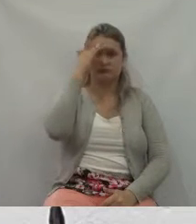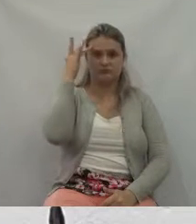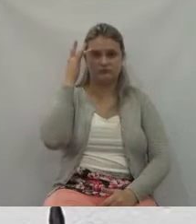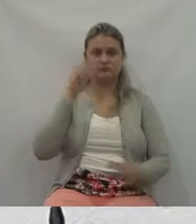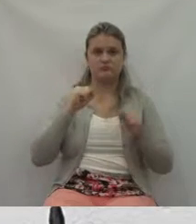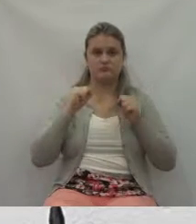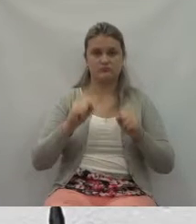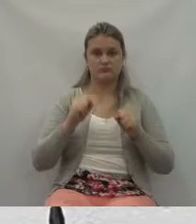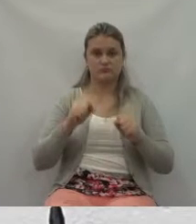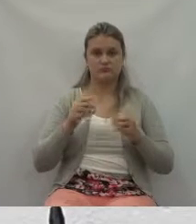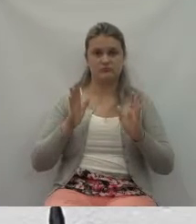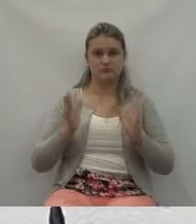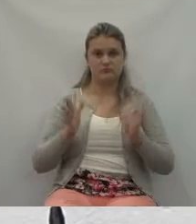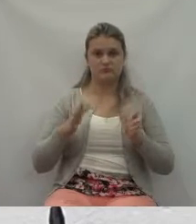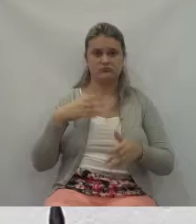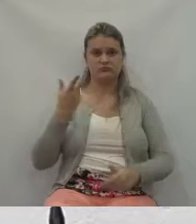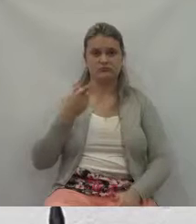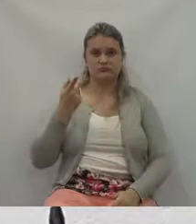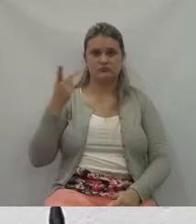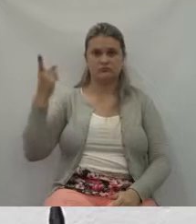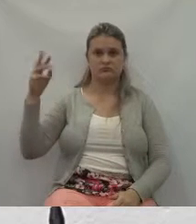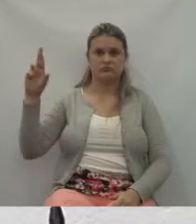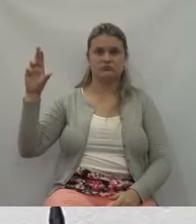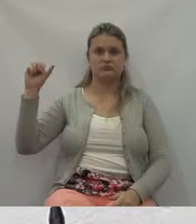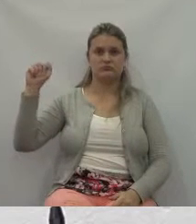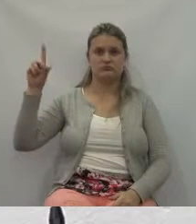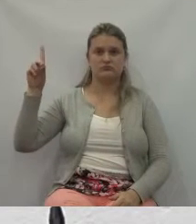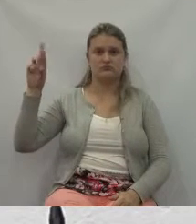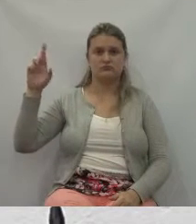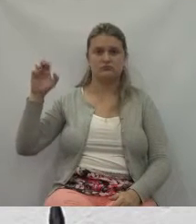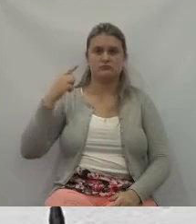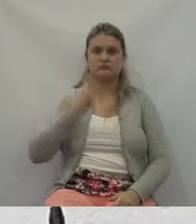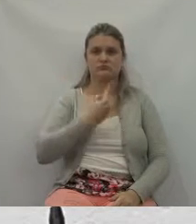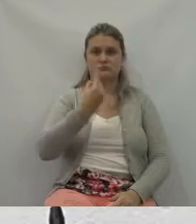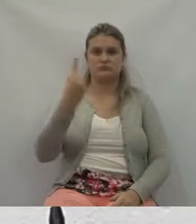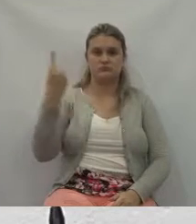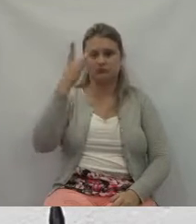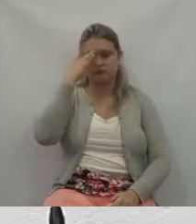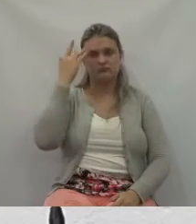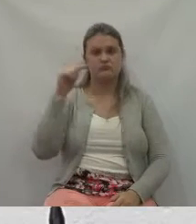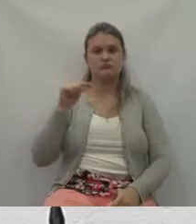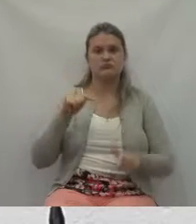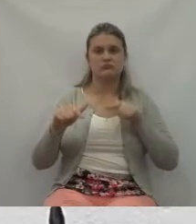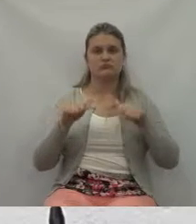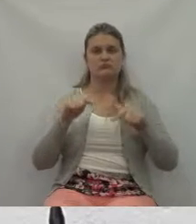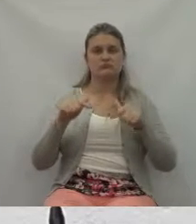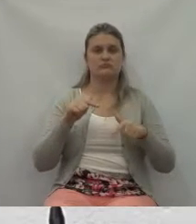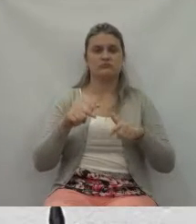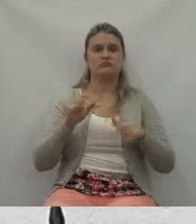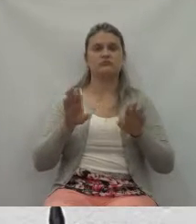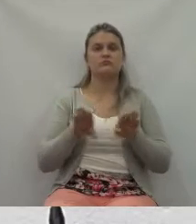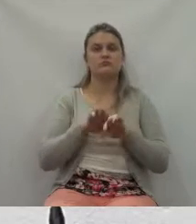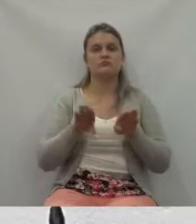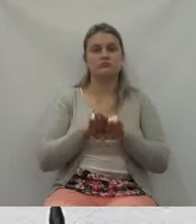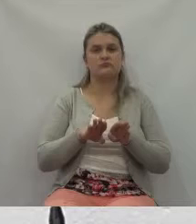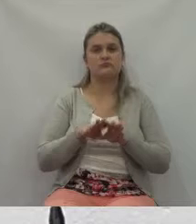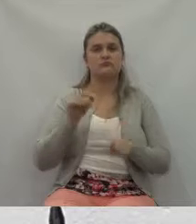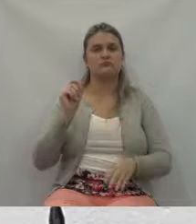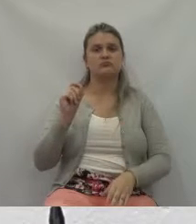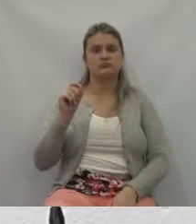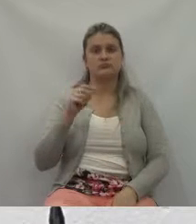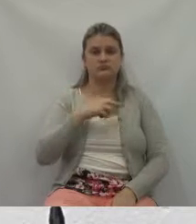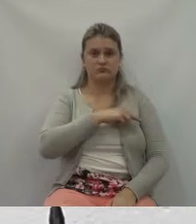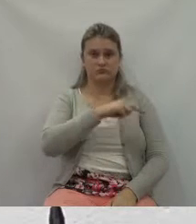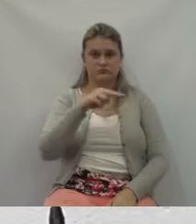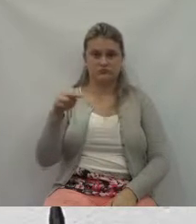do doutor André, cada um fazer a sua parte dentro da área pública. É claro que nós, eu como chefe do